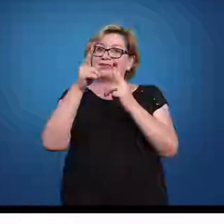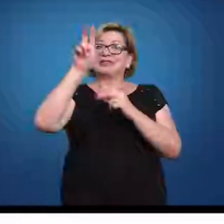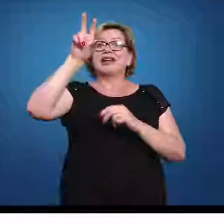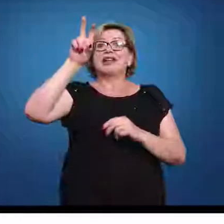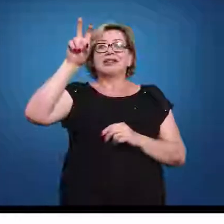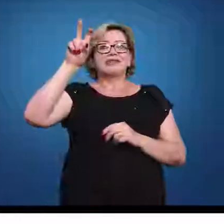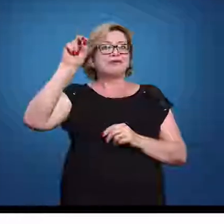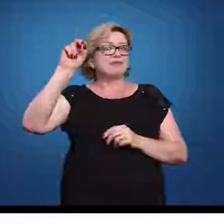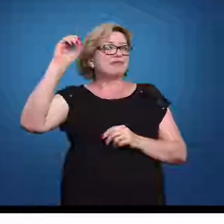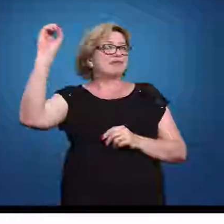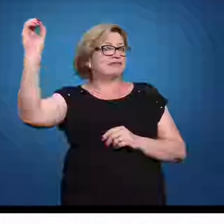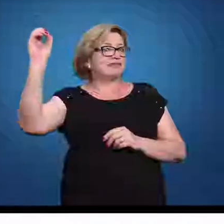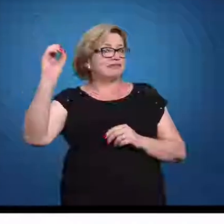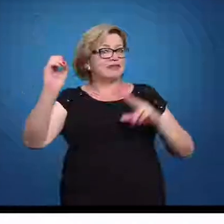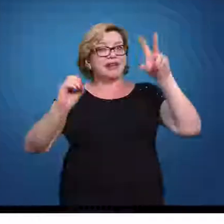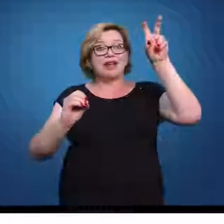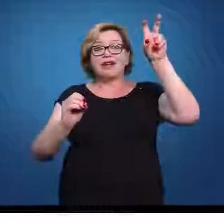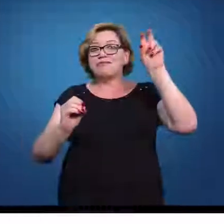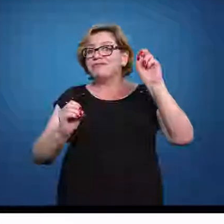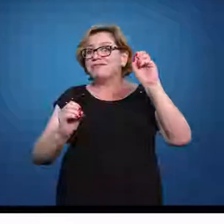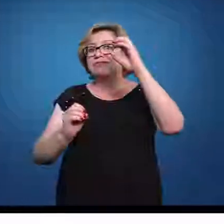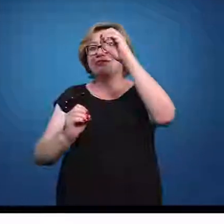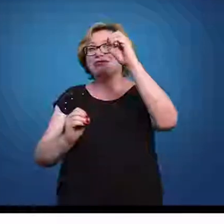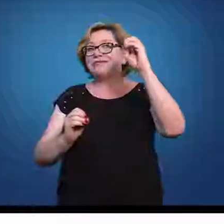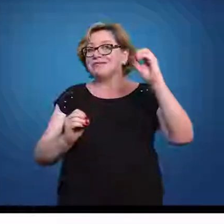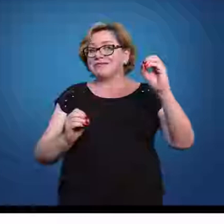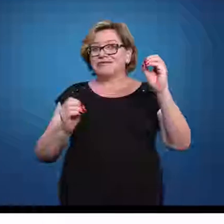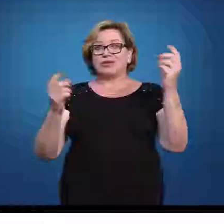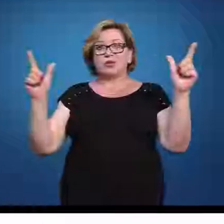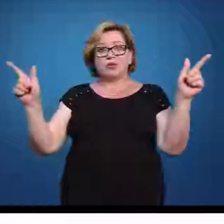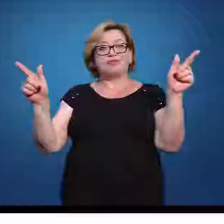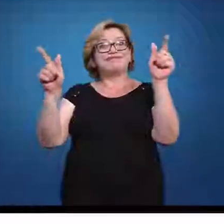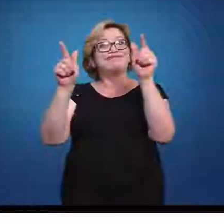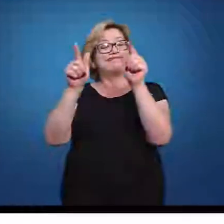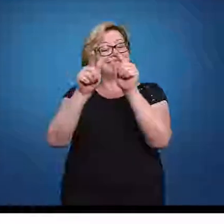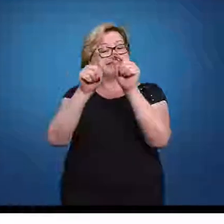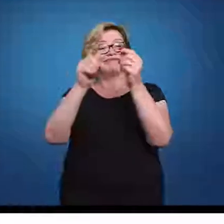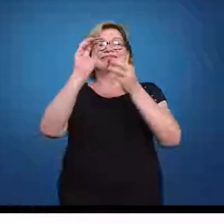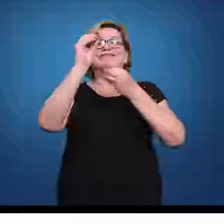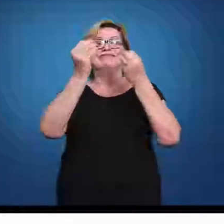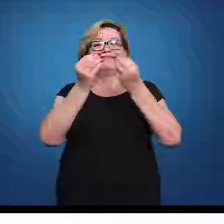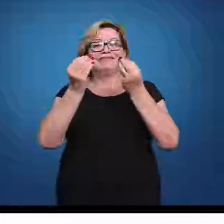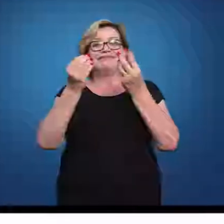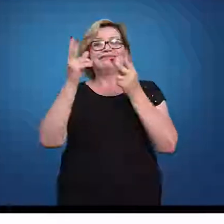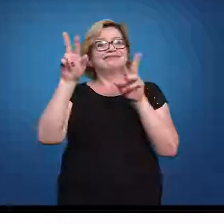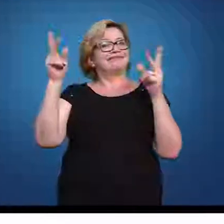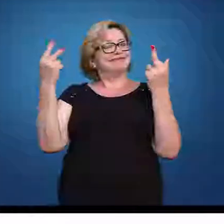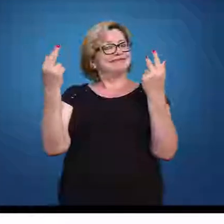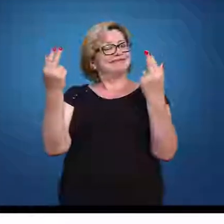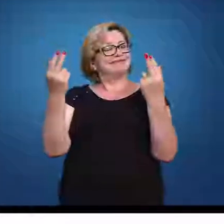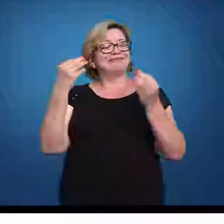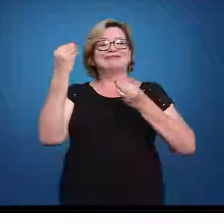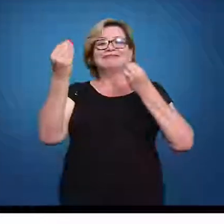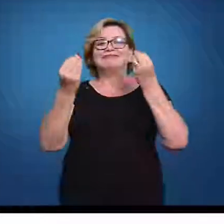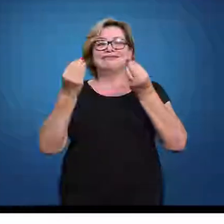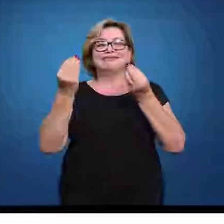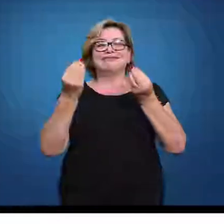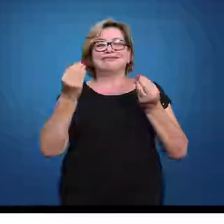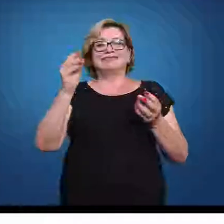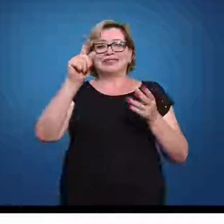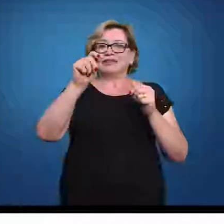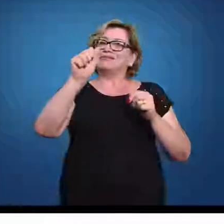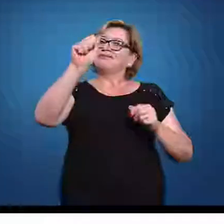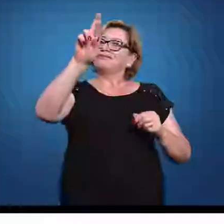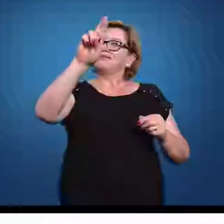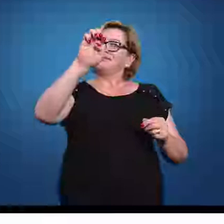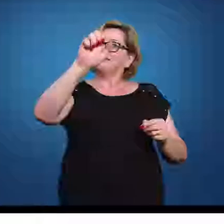50%. Então eu tenho um pedaço com 50%, obviamente o outro também 50%, já que é igual, em termos de área, e